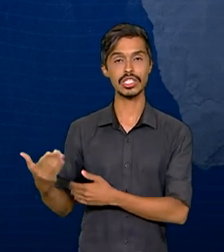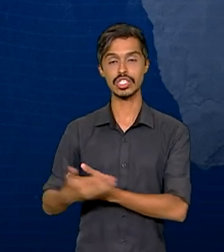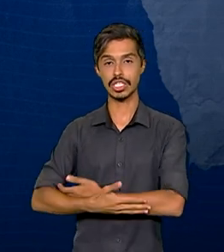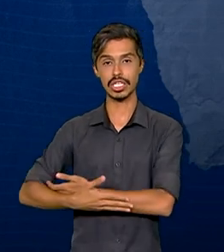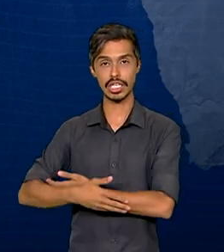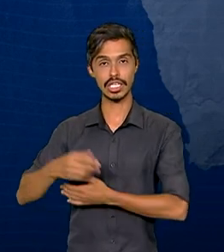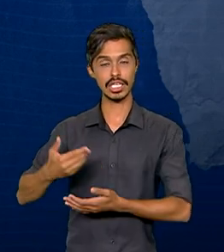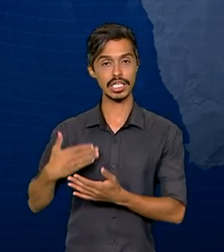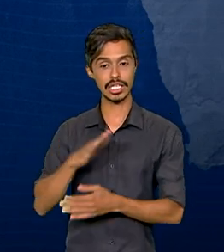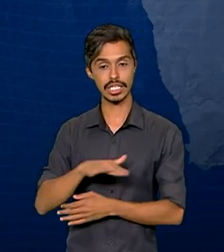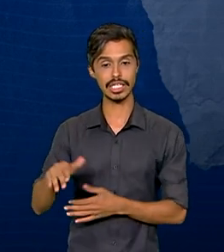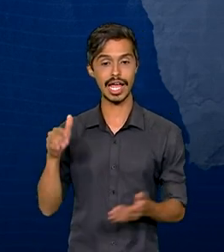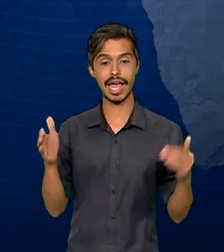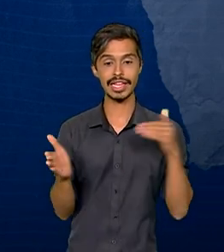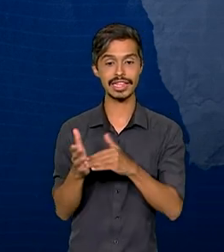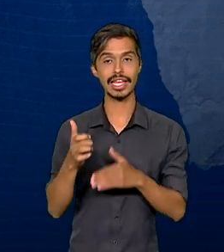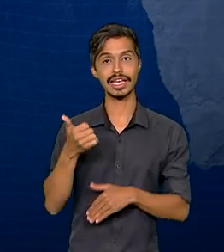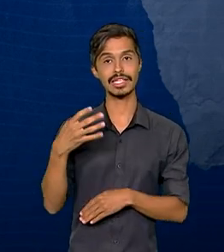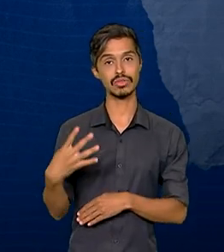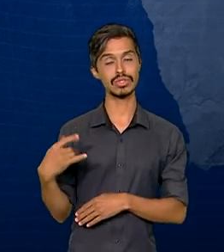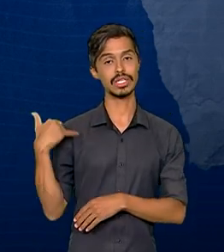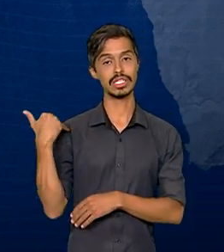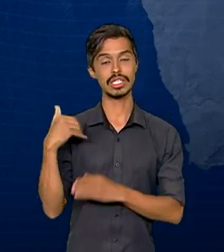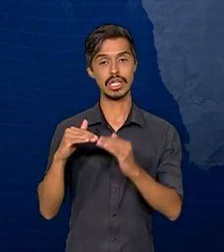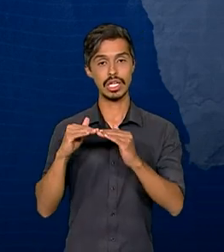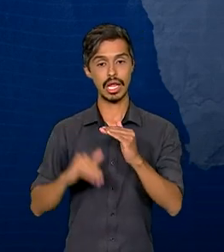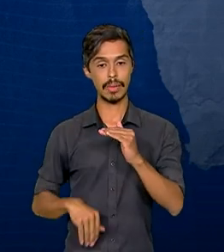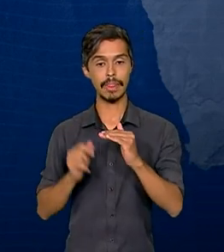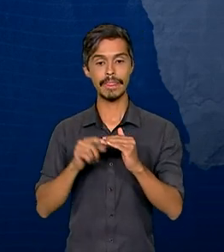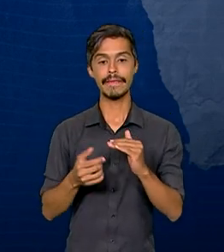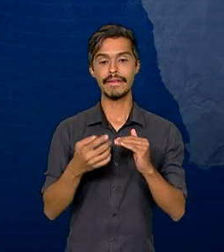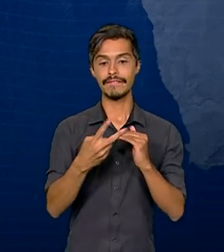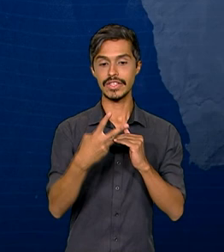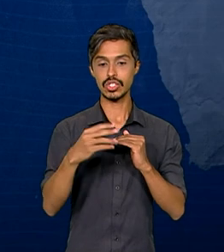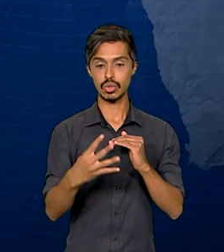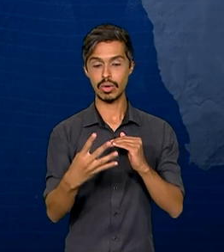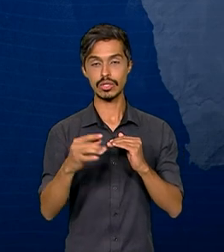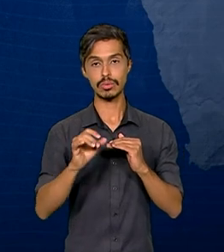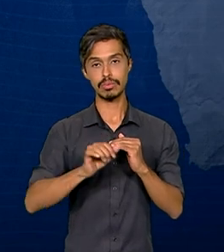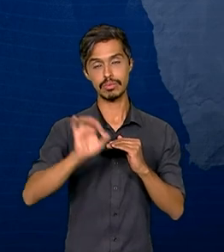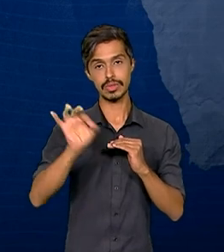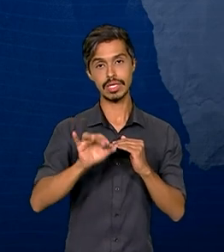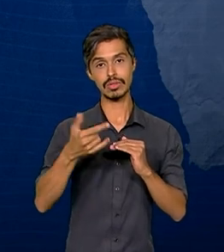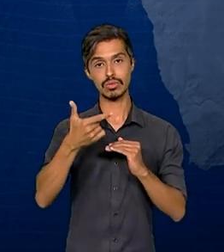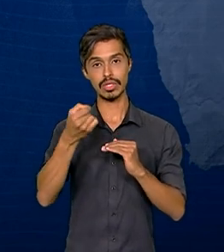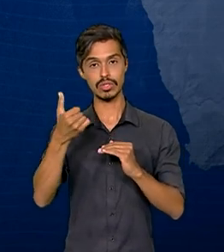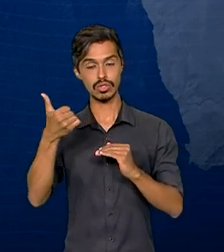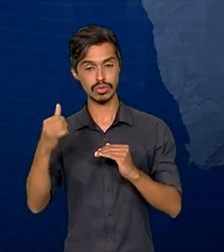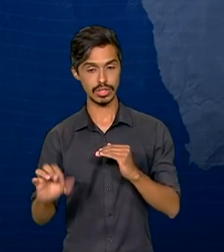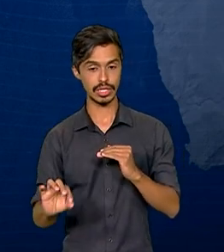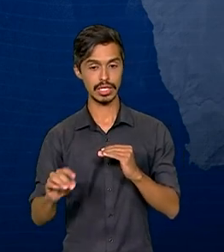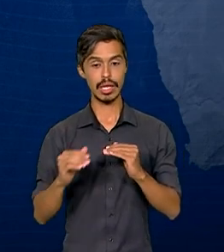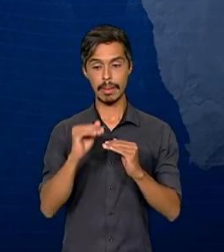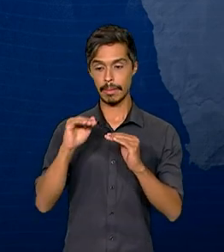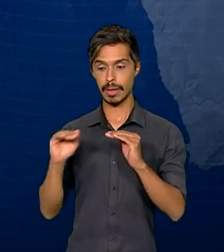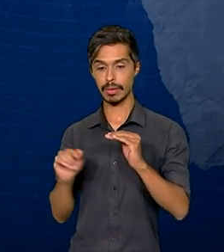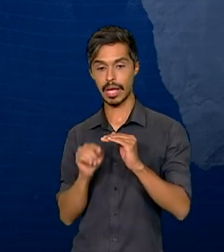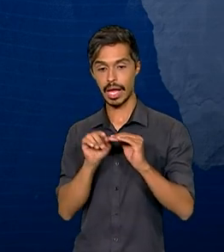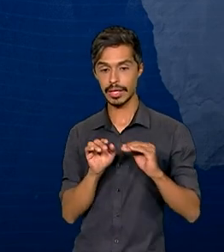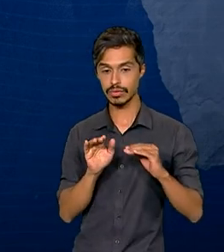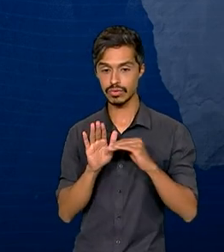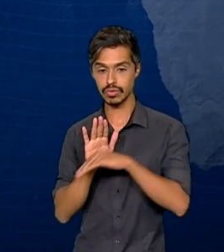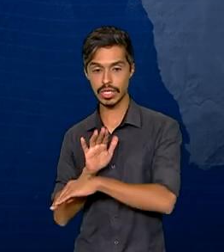14 anos de idade, que era de 24% em 2010, passou para 19,8%